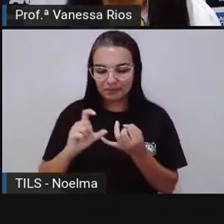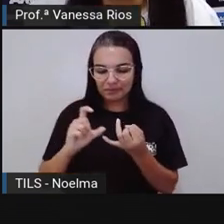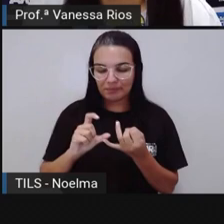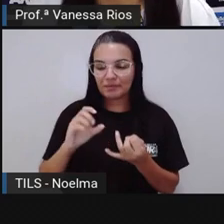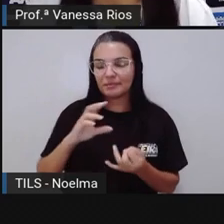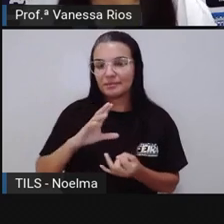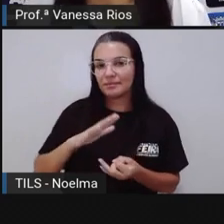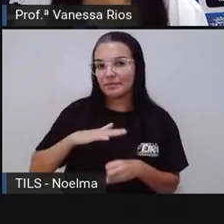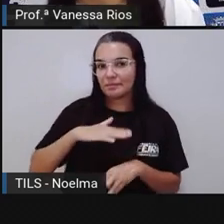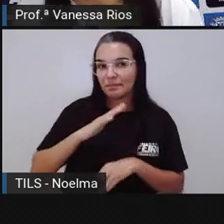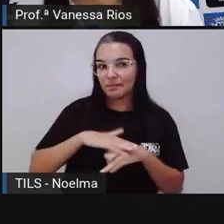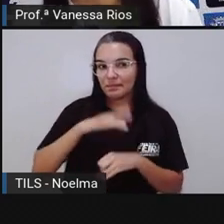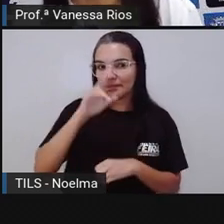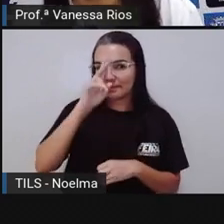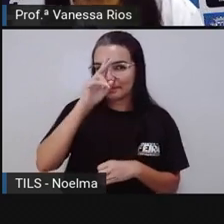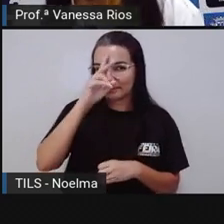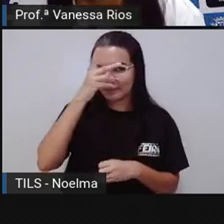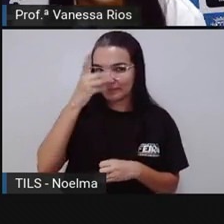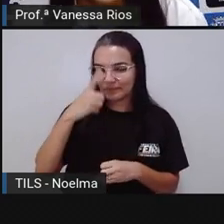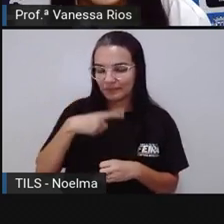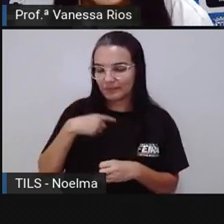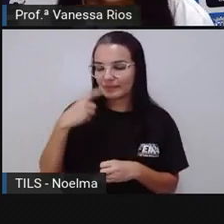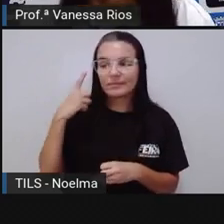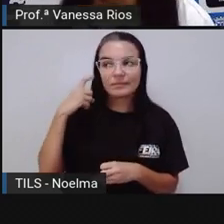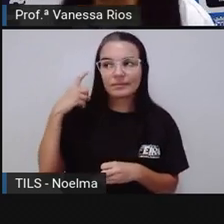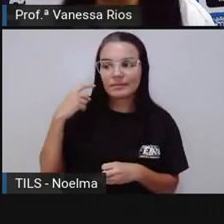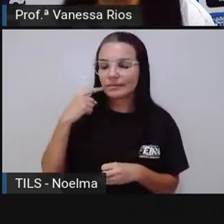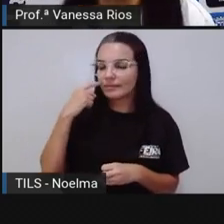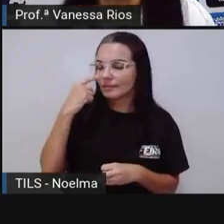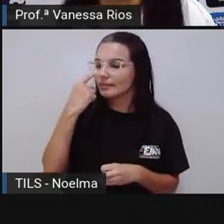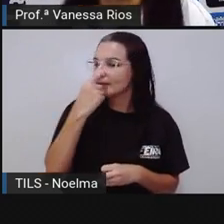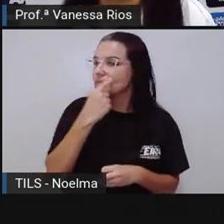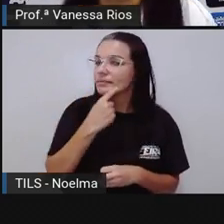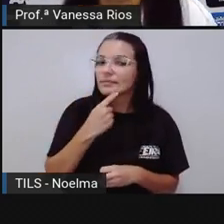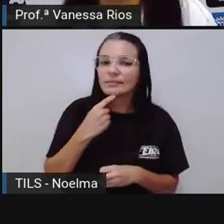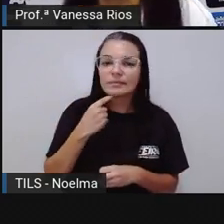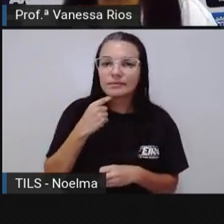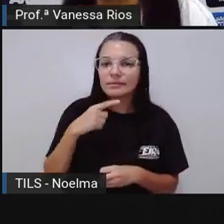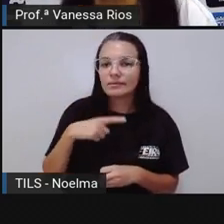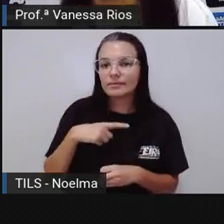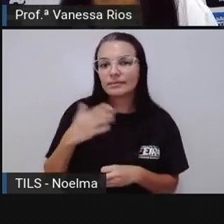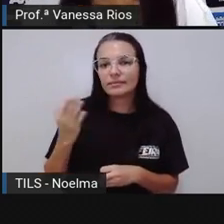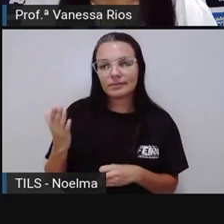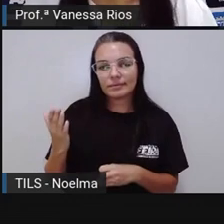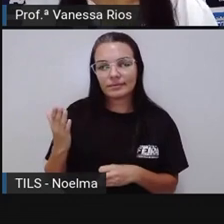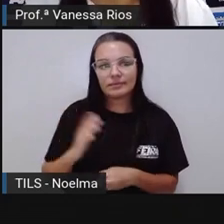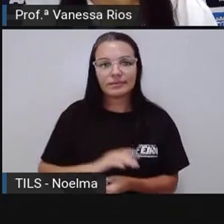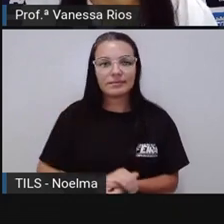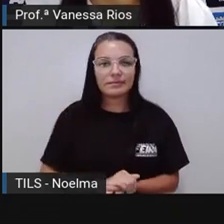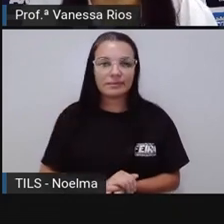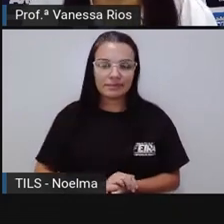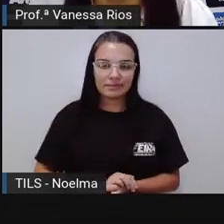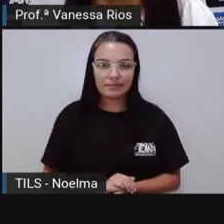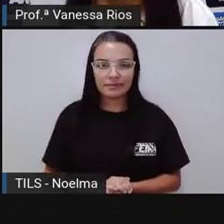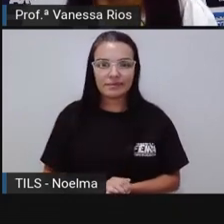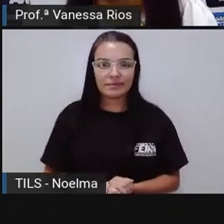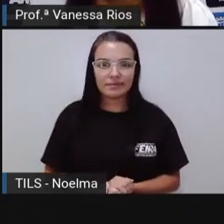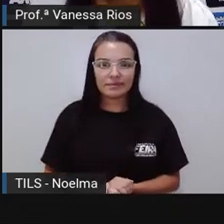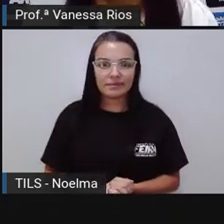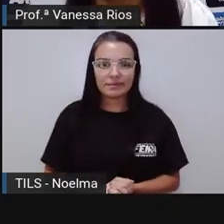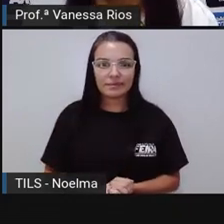Xê, que também possui um som fechado e que vai receber o acento circunflexo.